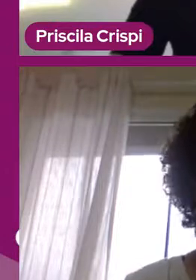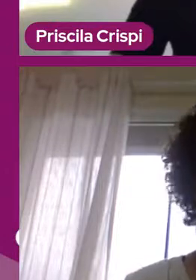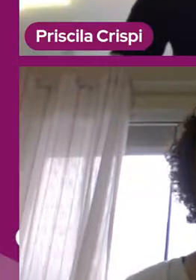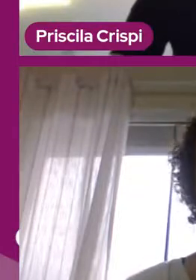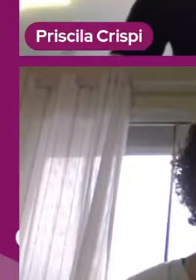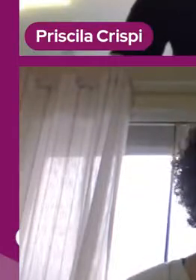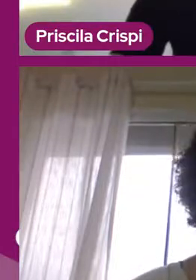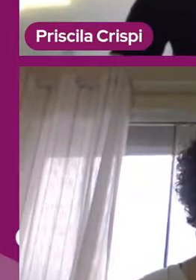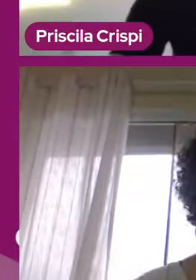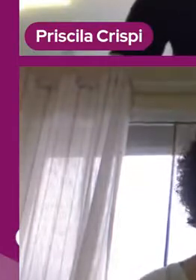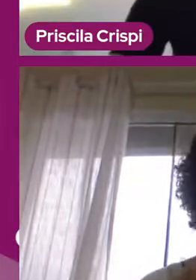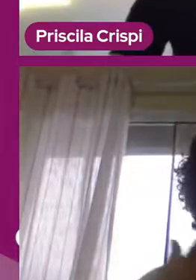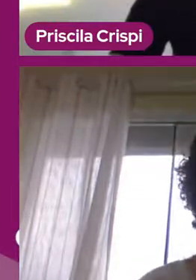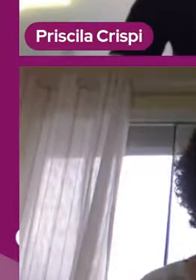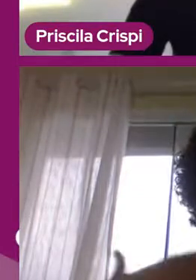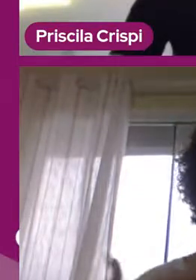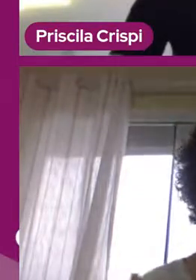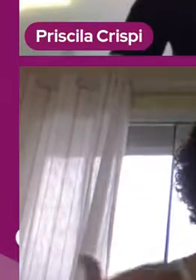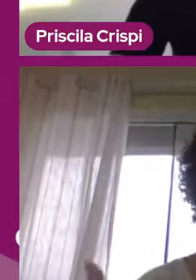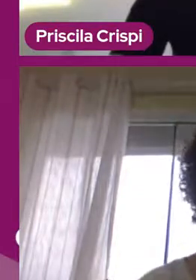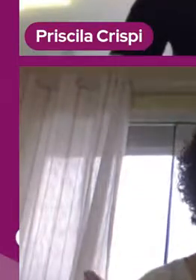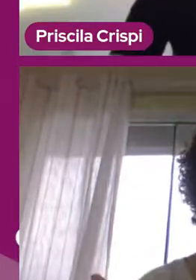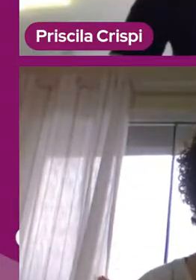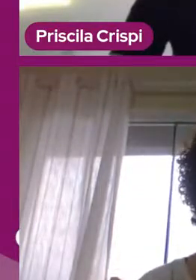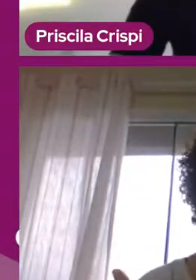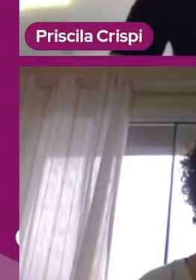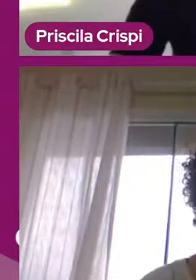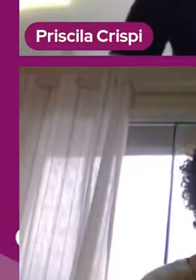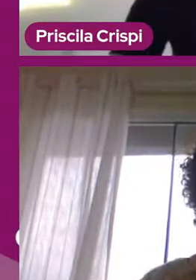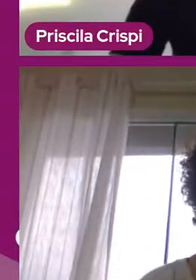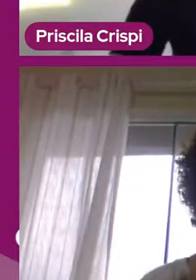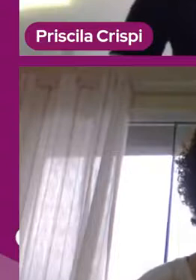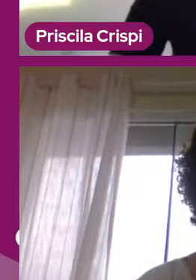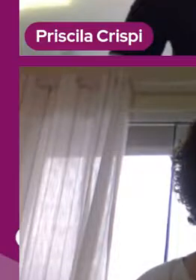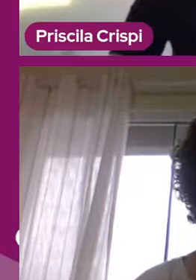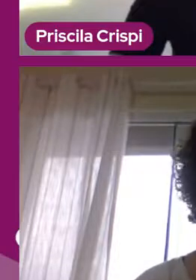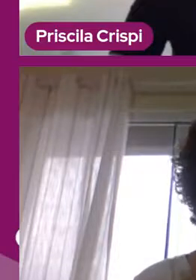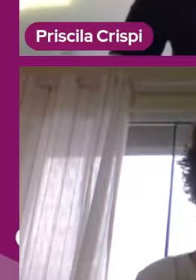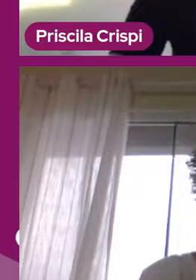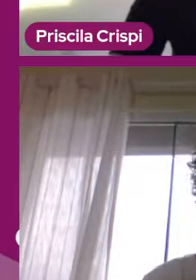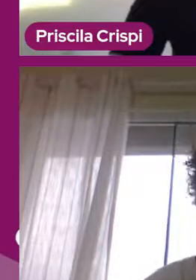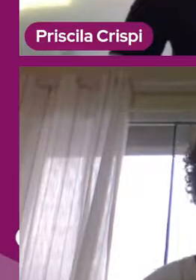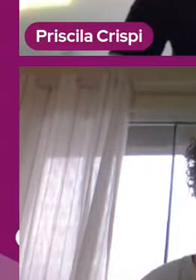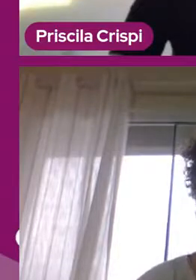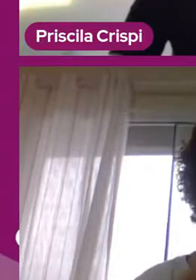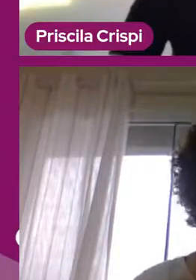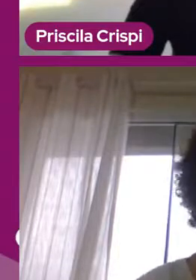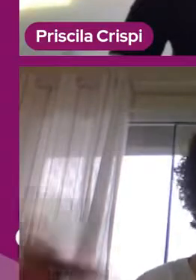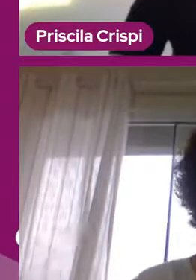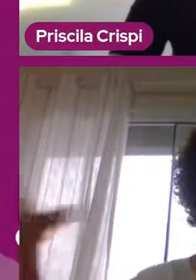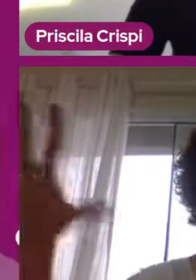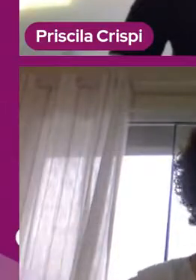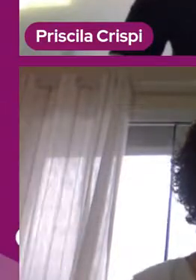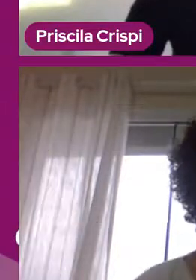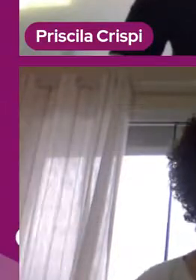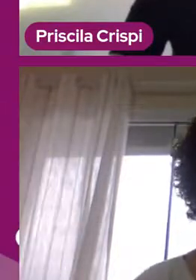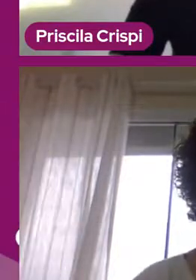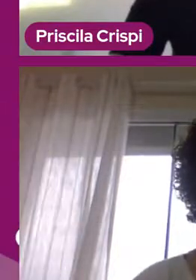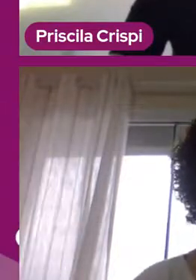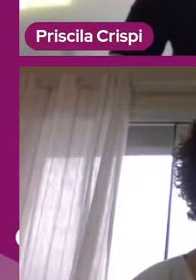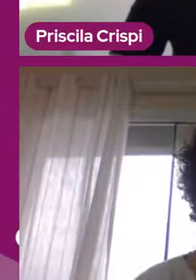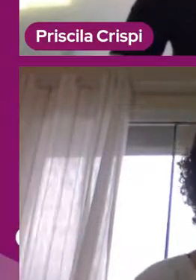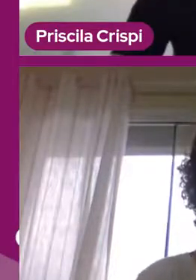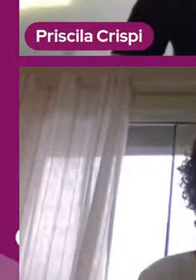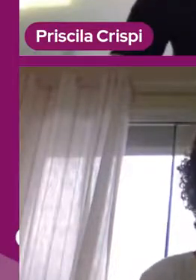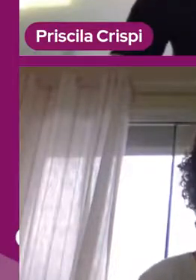eles obedecem, eles já estão condicionados assim na rotina. Olha, terminou uma atividade, vai lá e passa. O álcool fica disponível